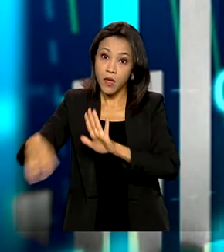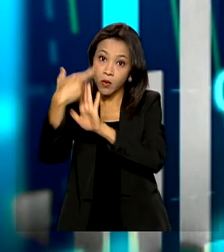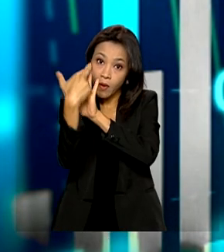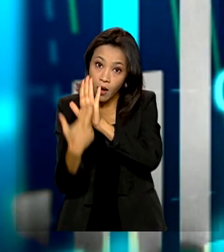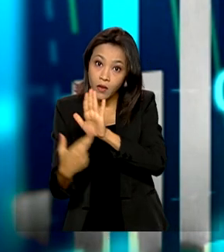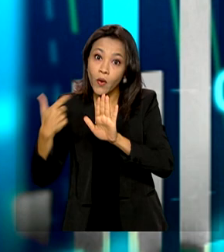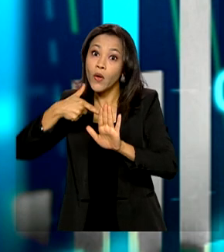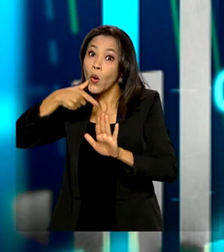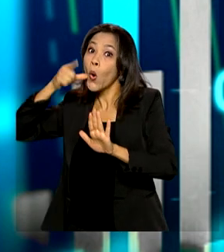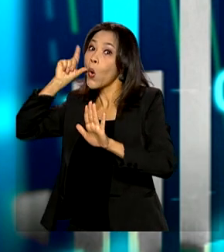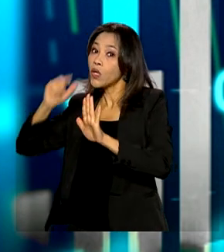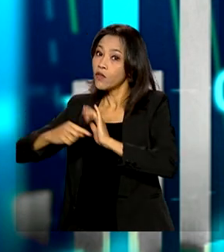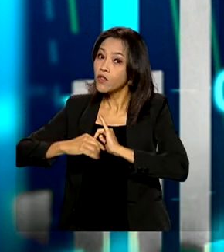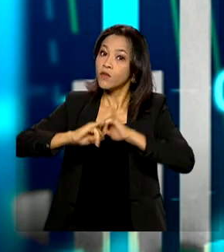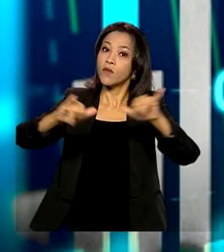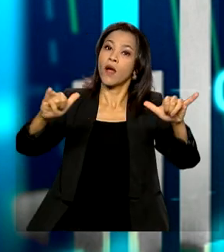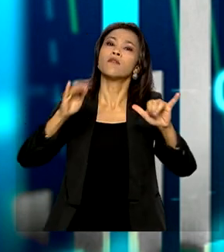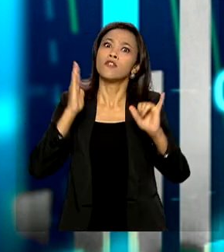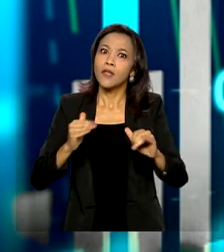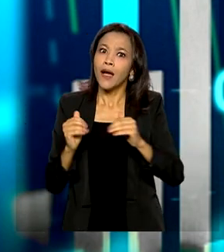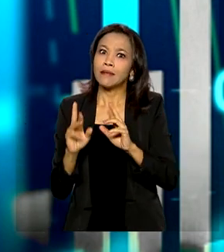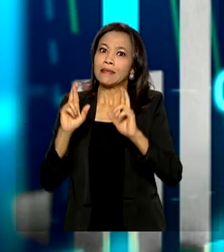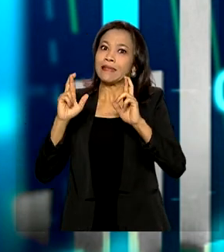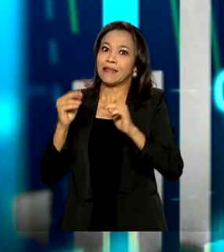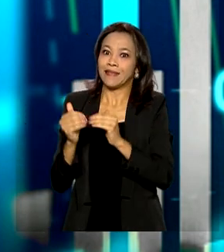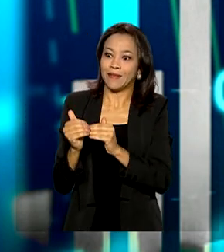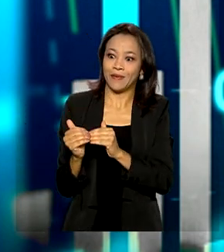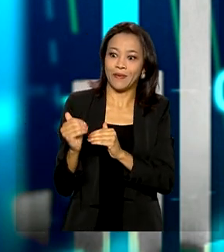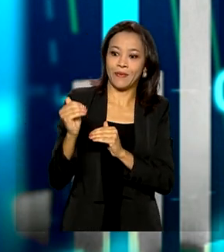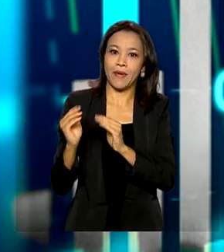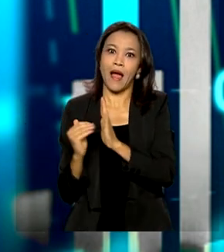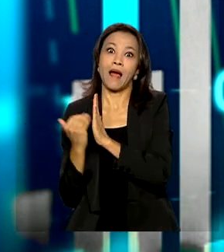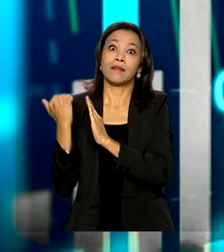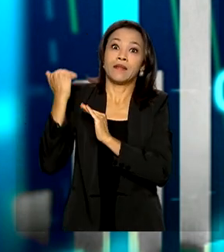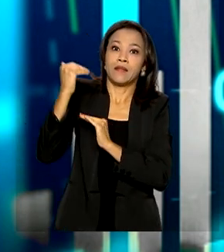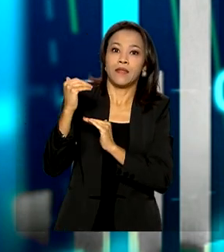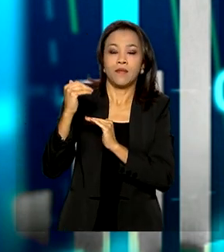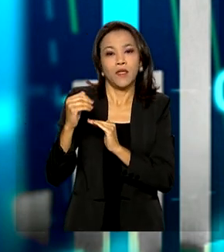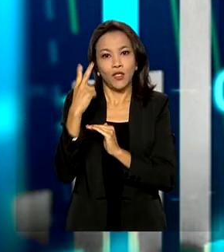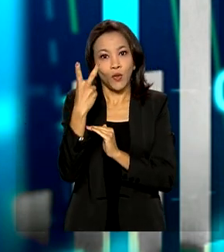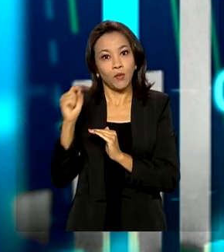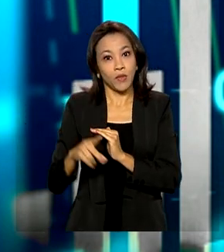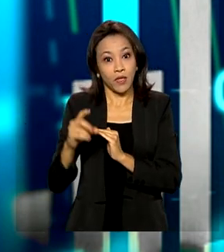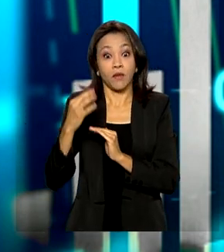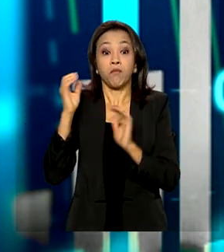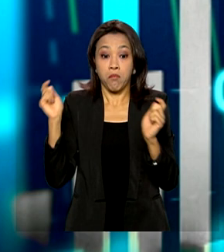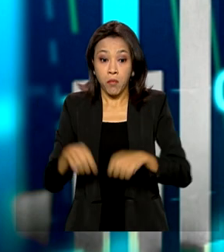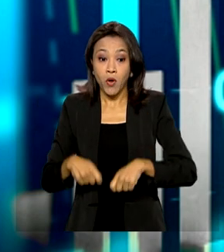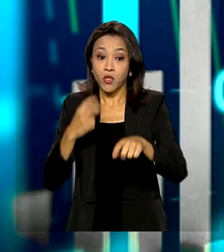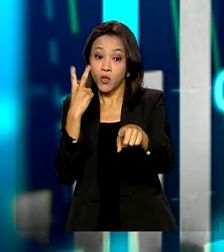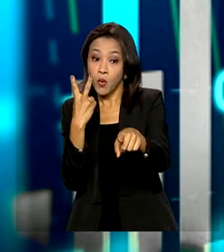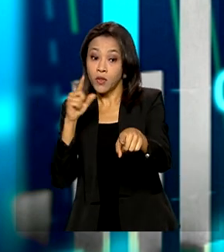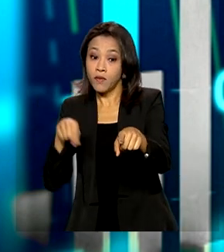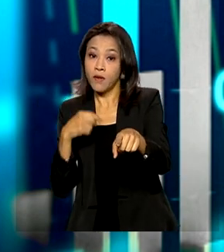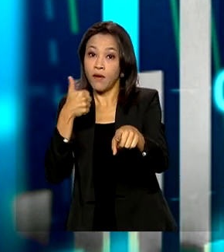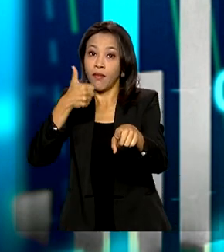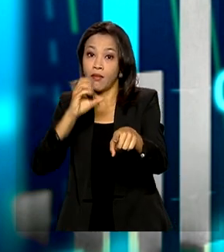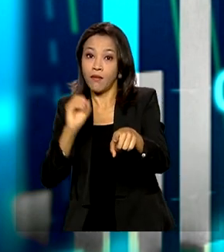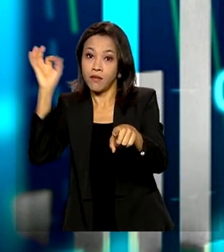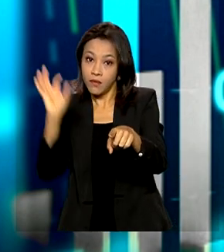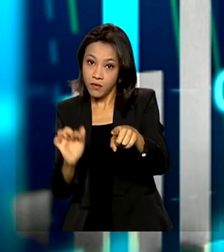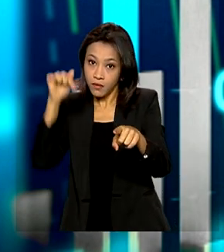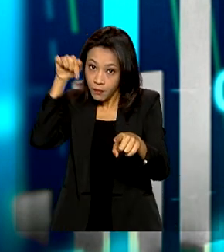Focus publicado ontem, já há uma expectativa que ultrapasse os 2%, podendo chegar a 2,10% em